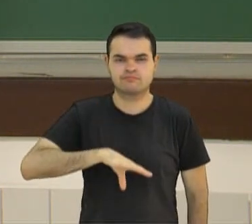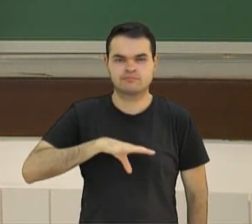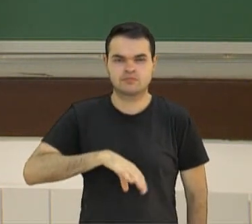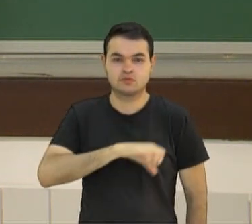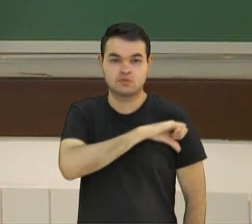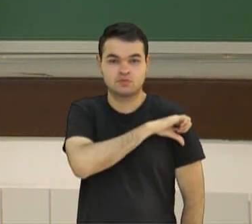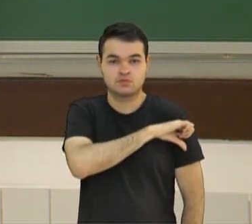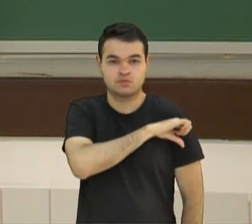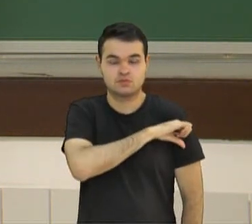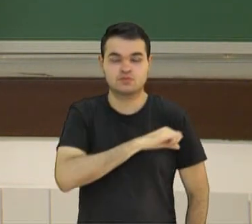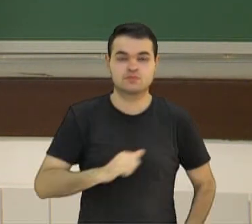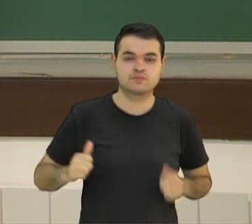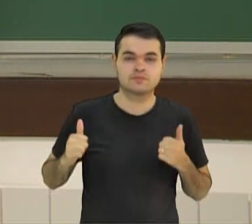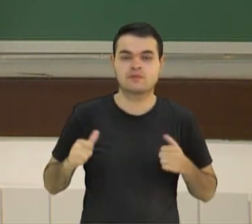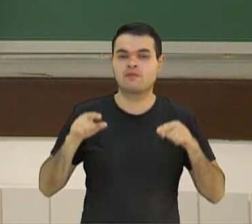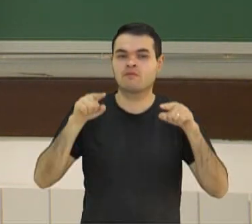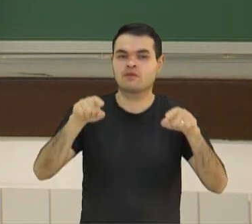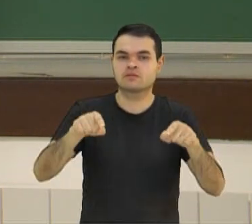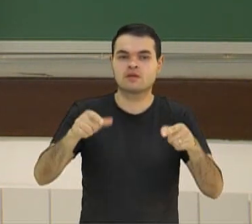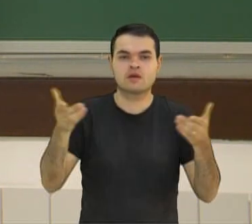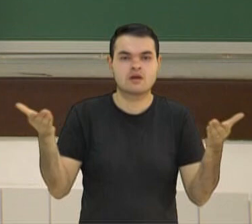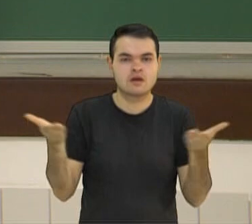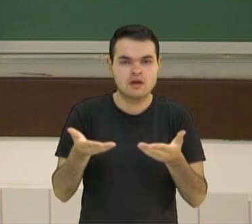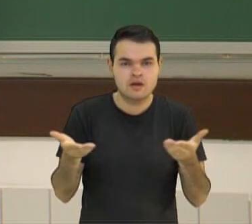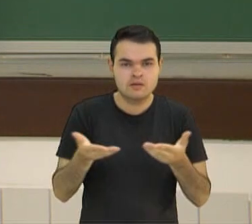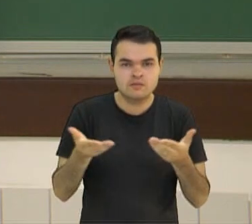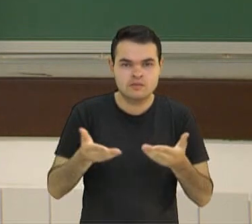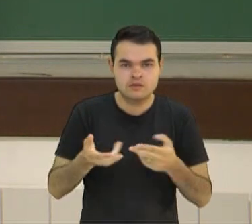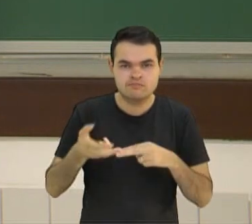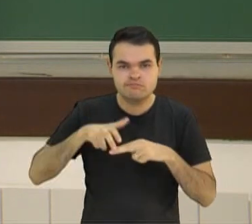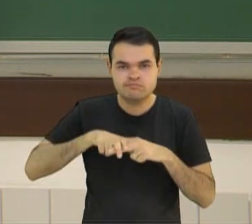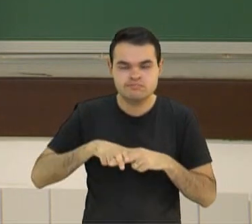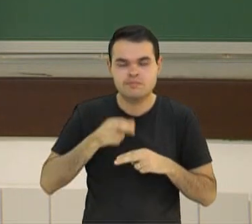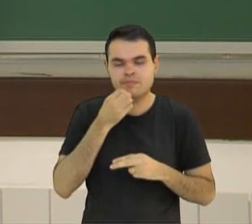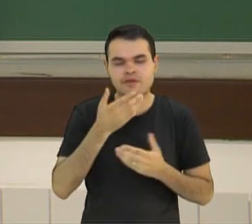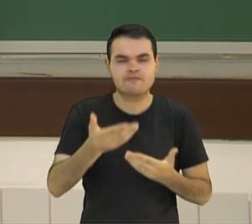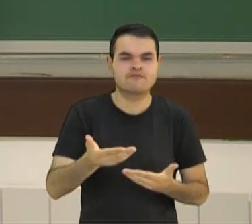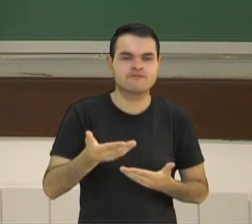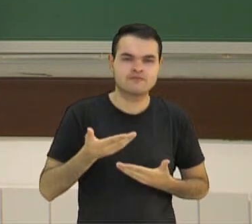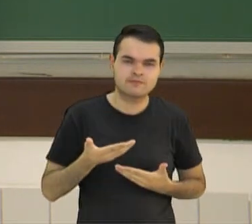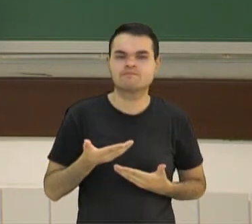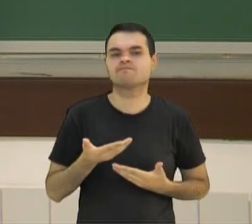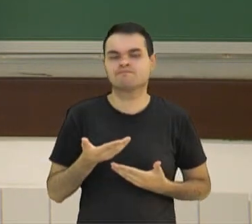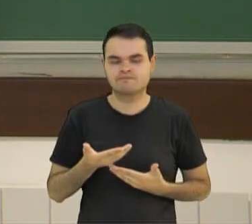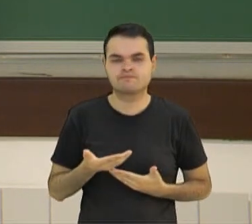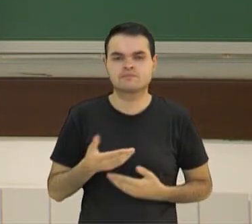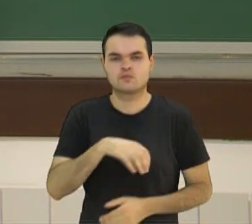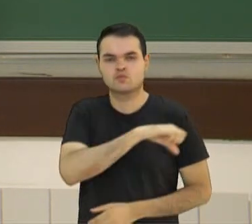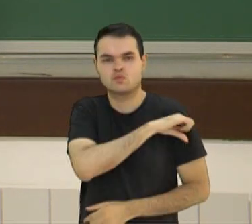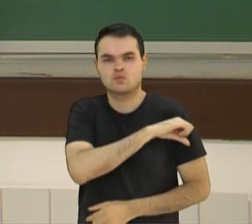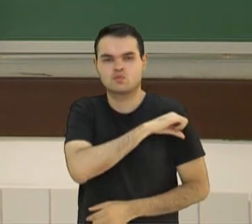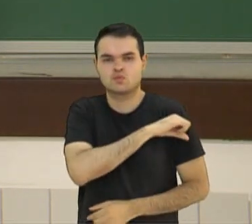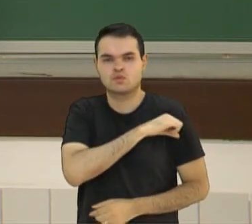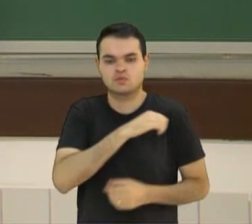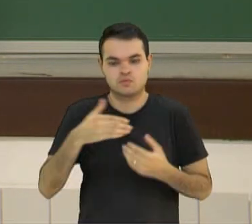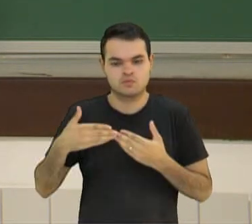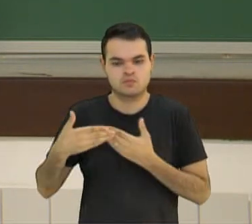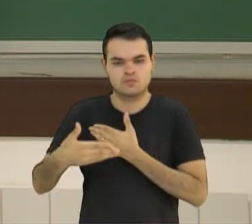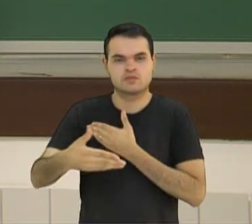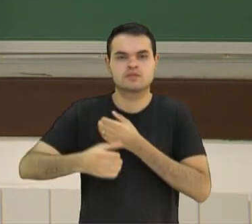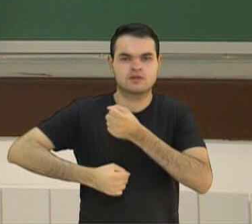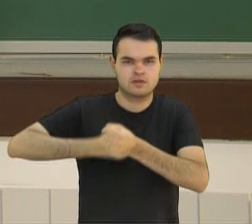nono ano. Você que está chegando no nono ano agora, seja muito bem-vindo. Esse ano nós teremos muitos